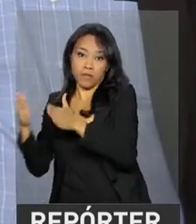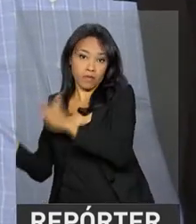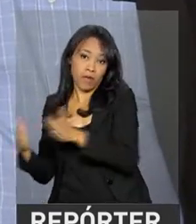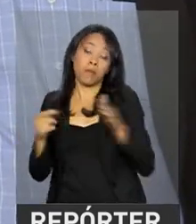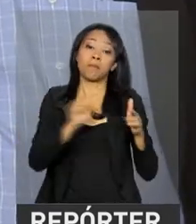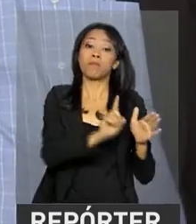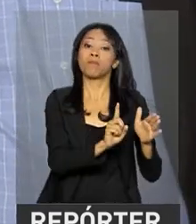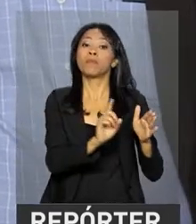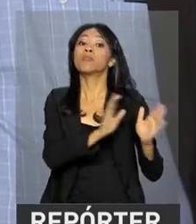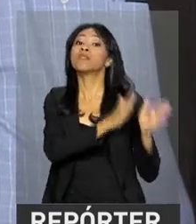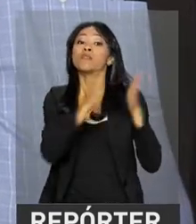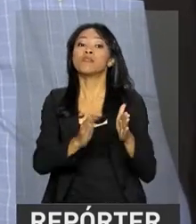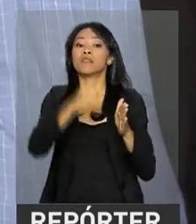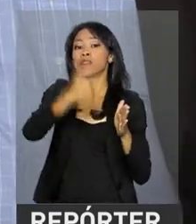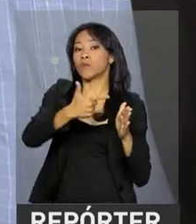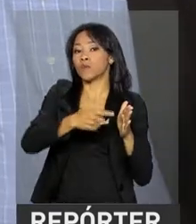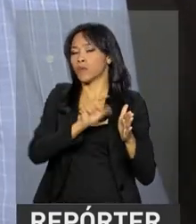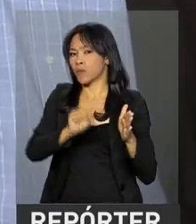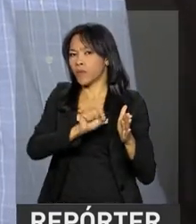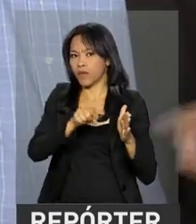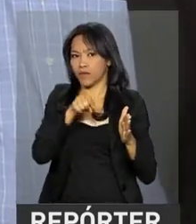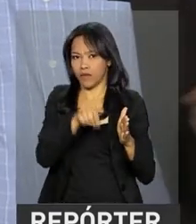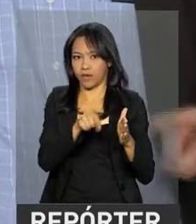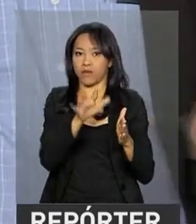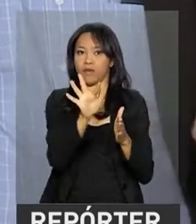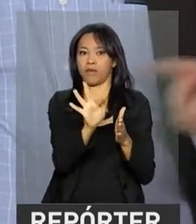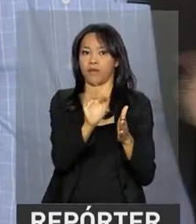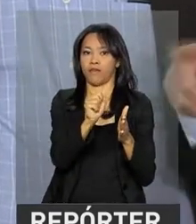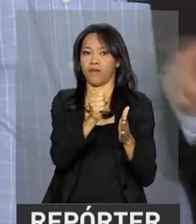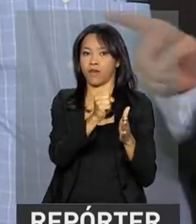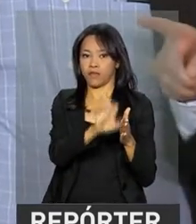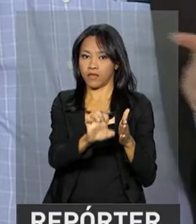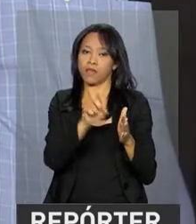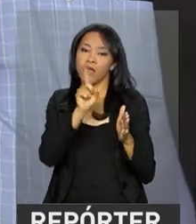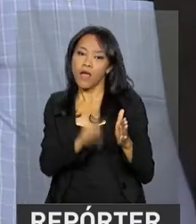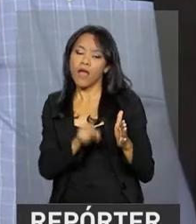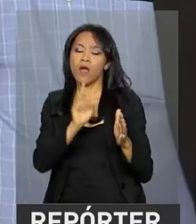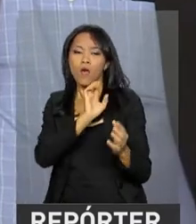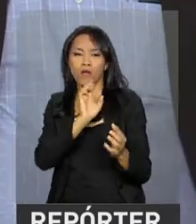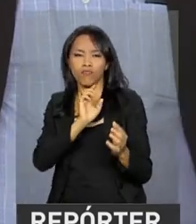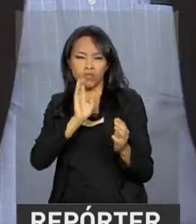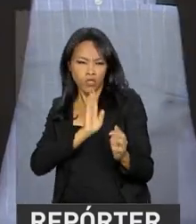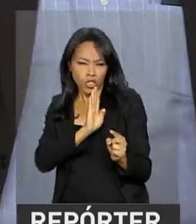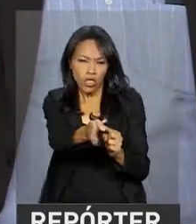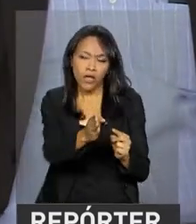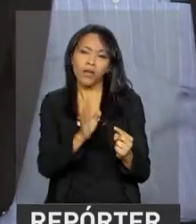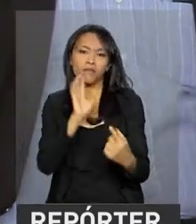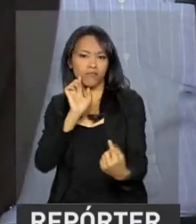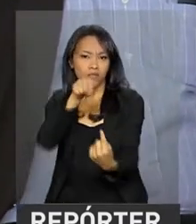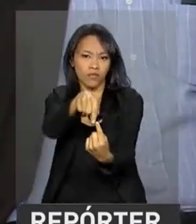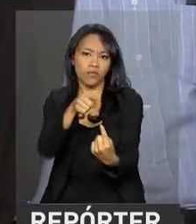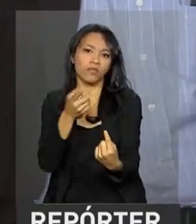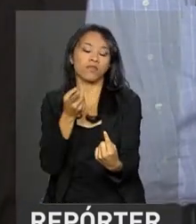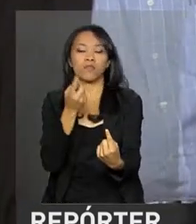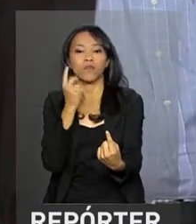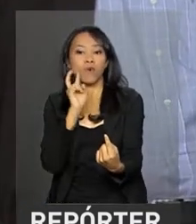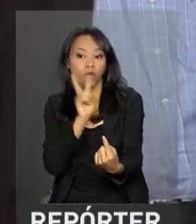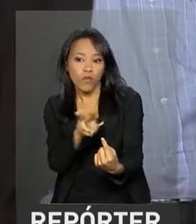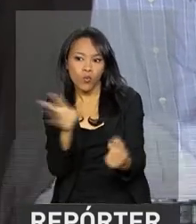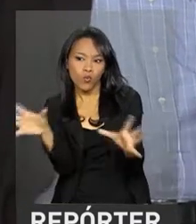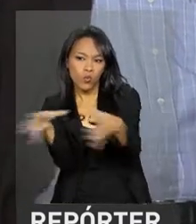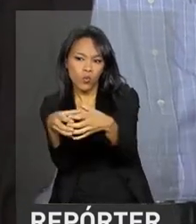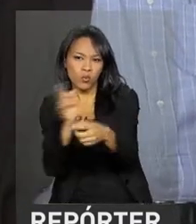cuidará exatamente do combate mais direto, muito objetivo, em relação às organizações